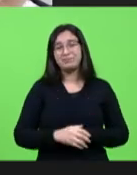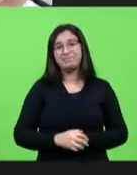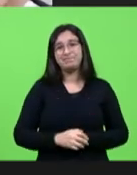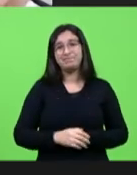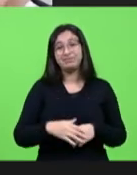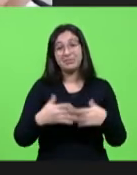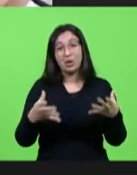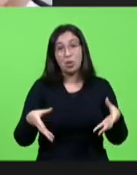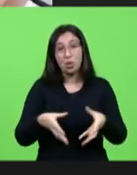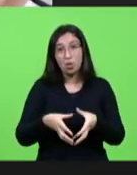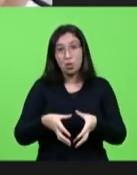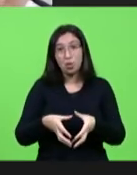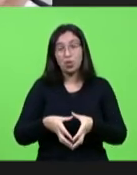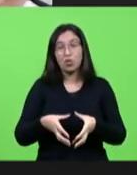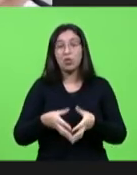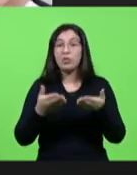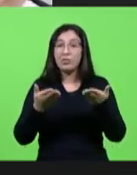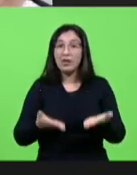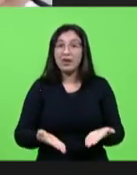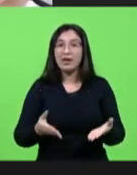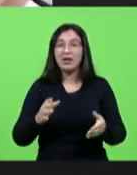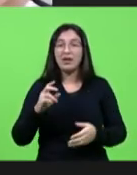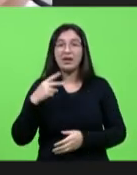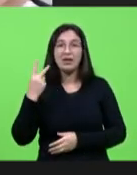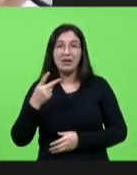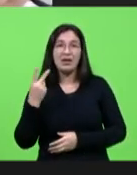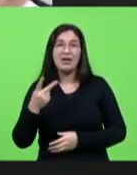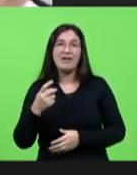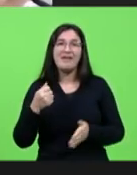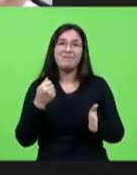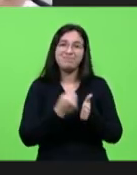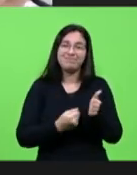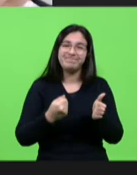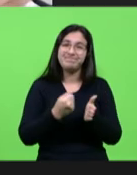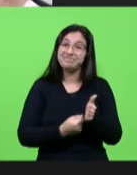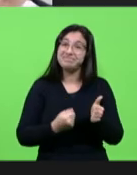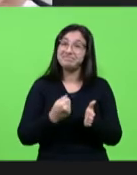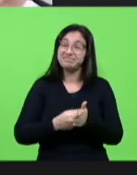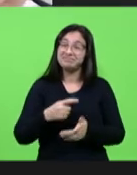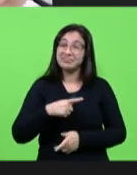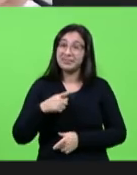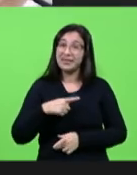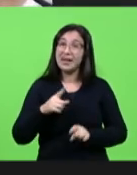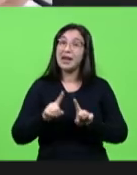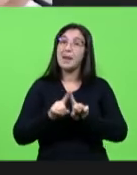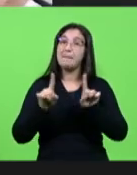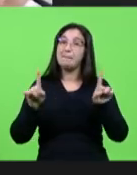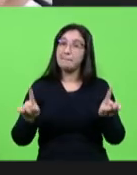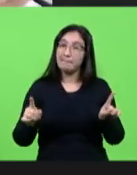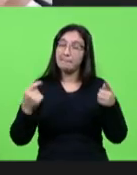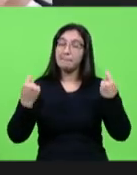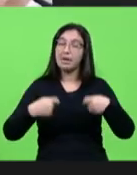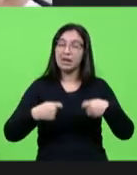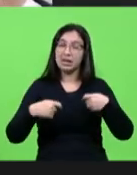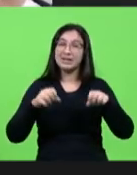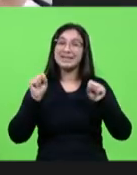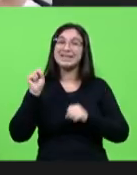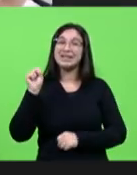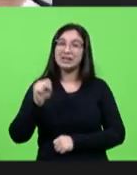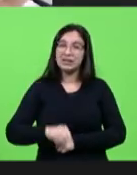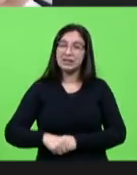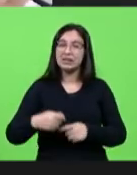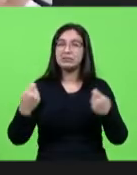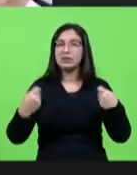parlamentar ela tem feito essa luta mas precisamos sim ter um orçamento